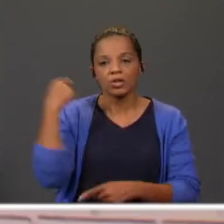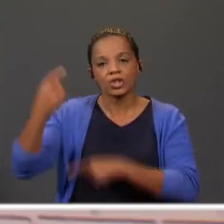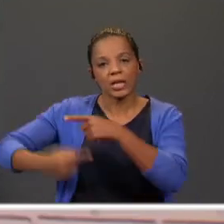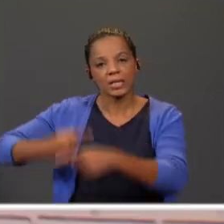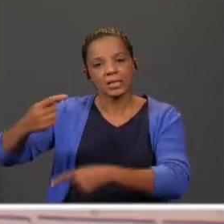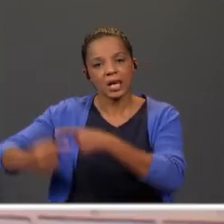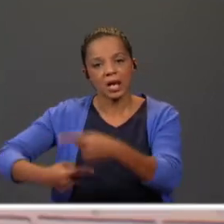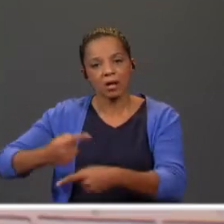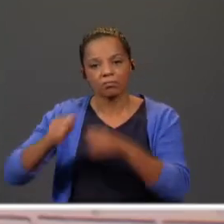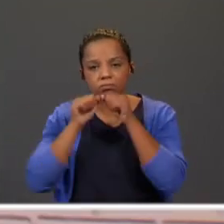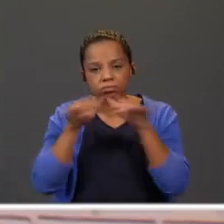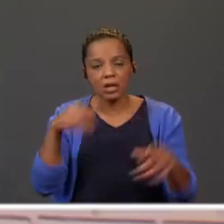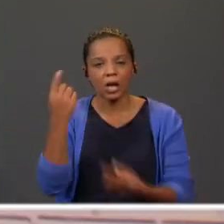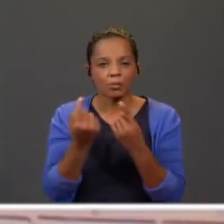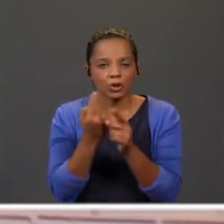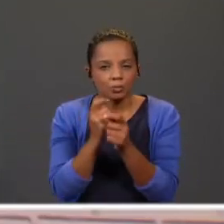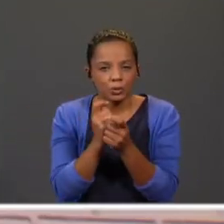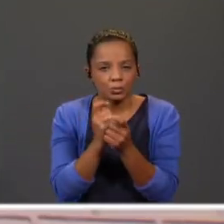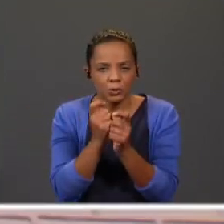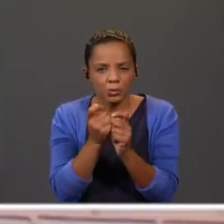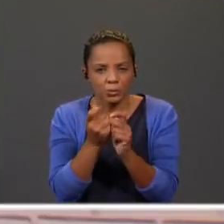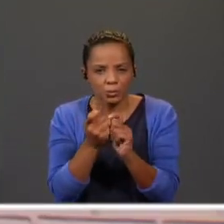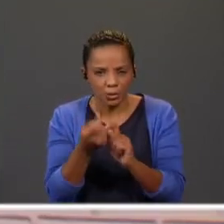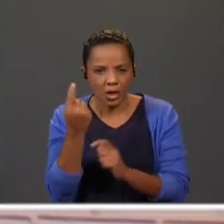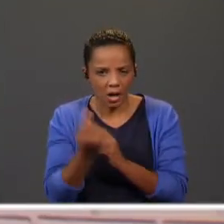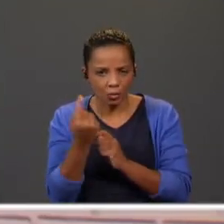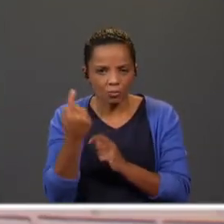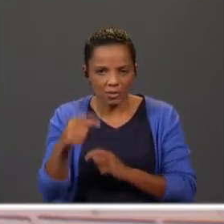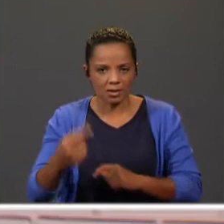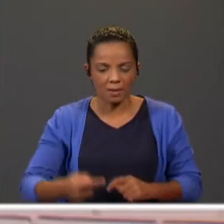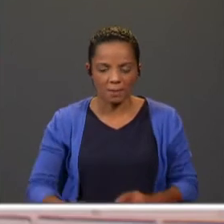Por isso, às vezes, há algumas pequeninas diferenças entre eles.